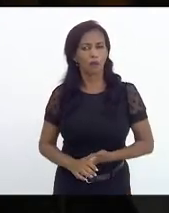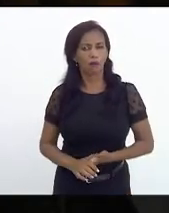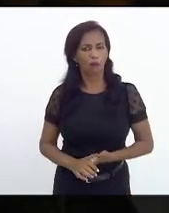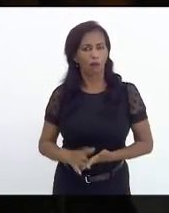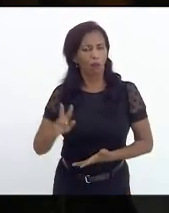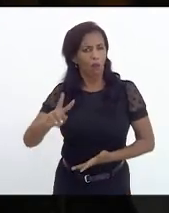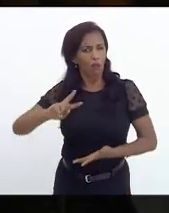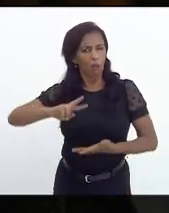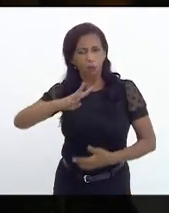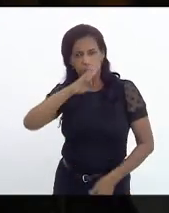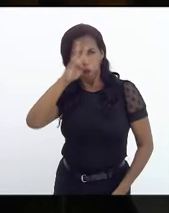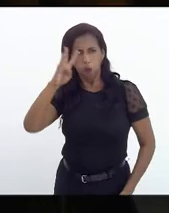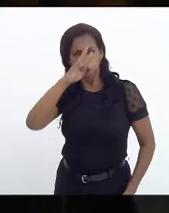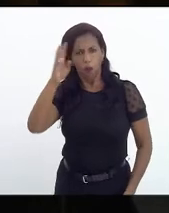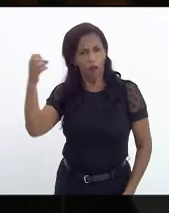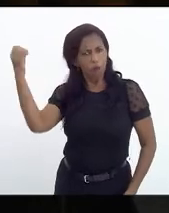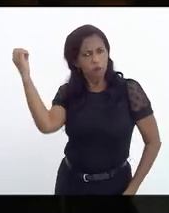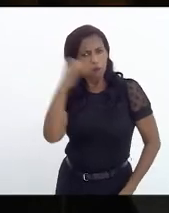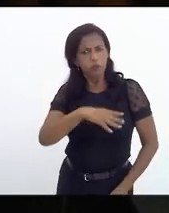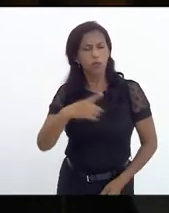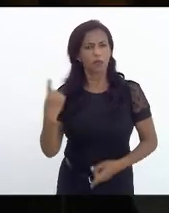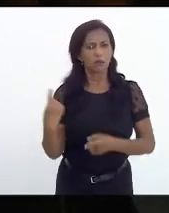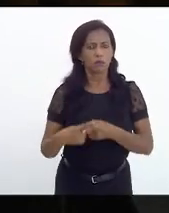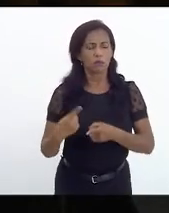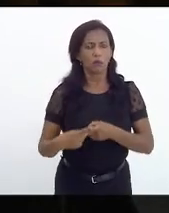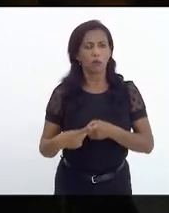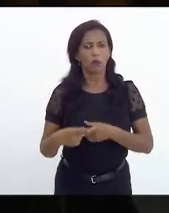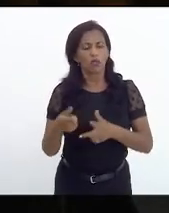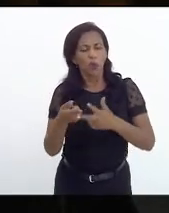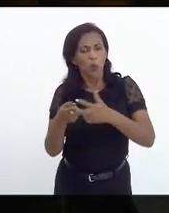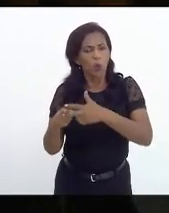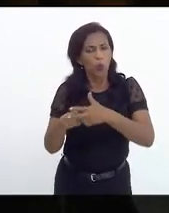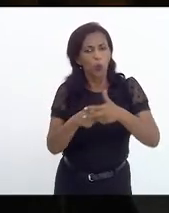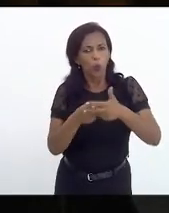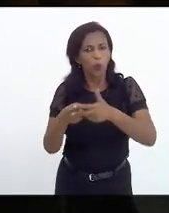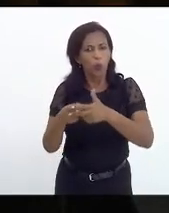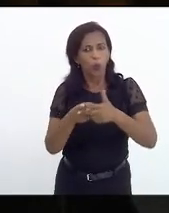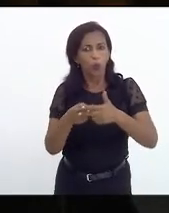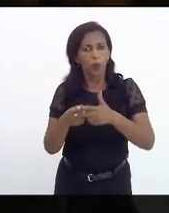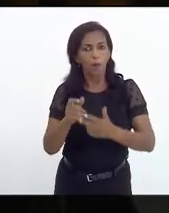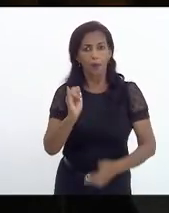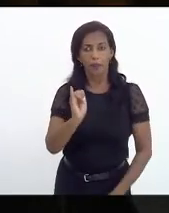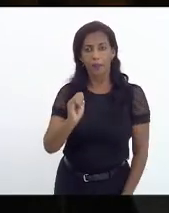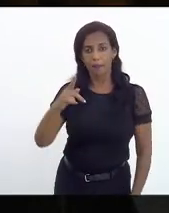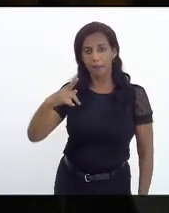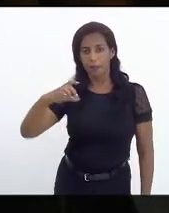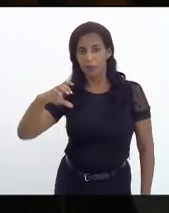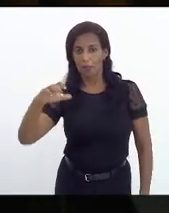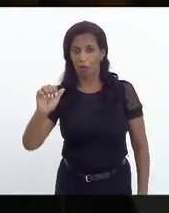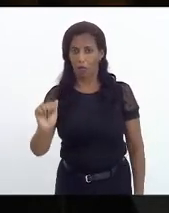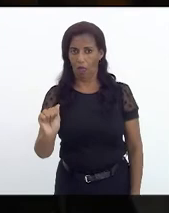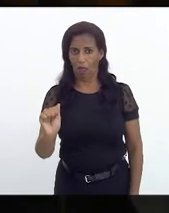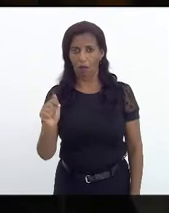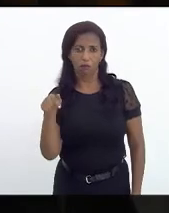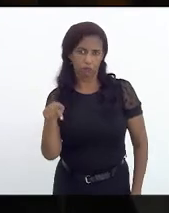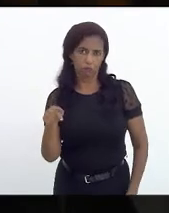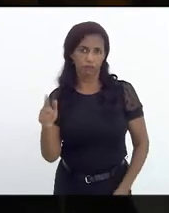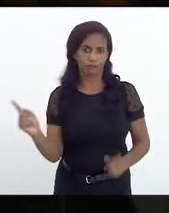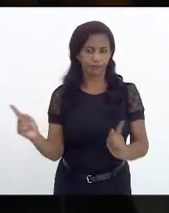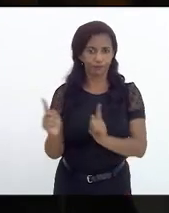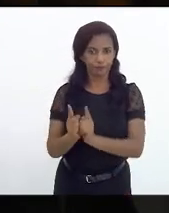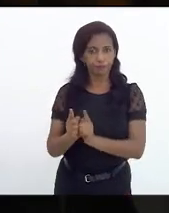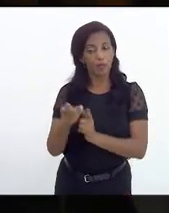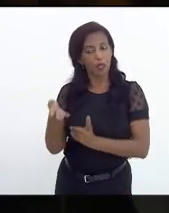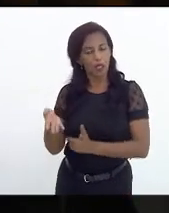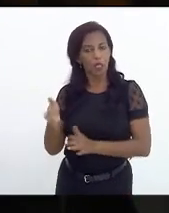extorsiva, porque teria que reajustar pelo IPCA, que é o